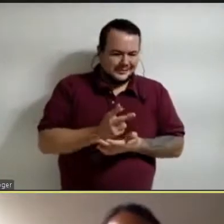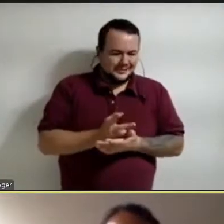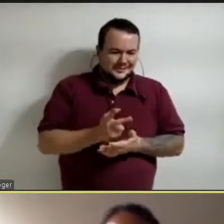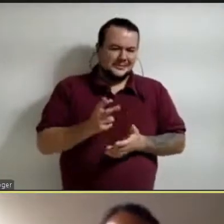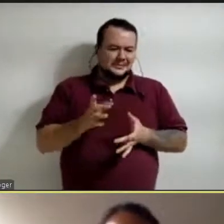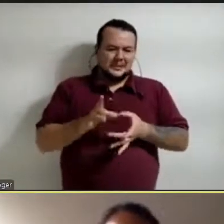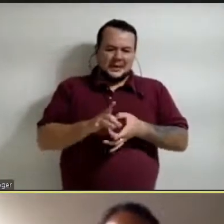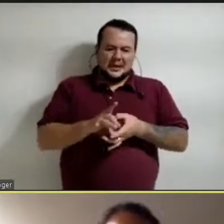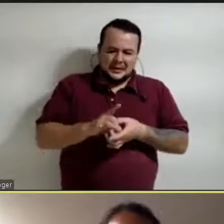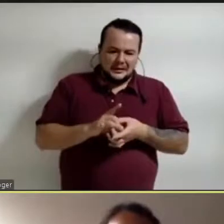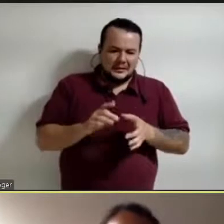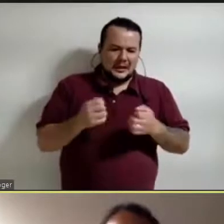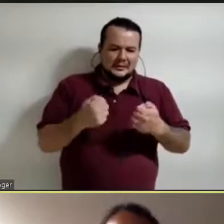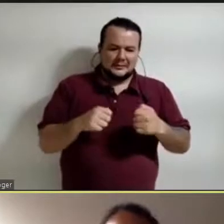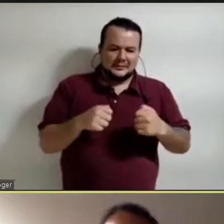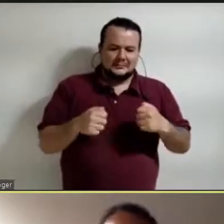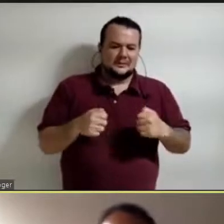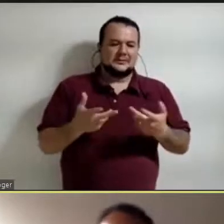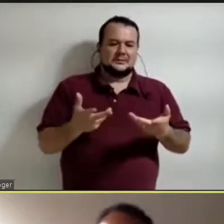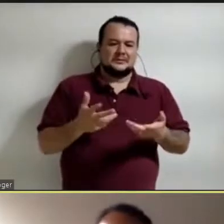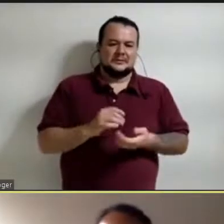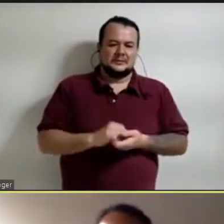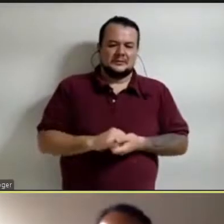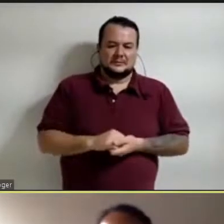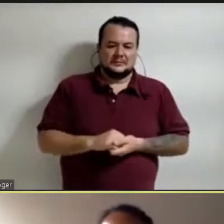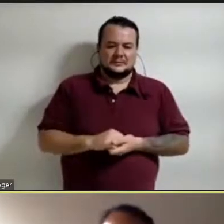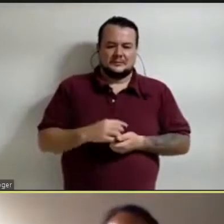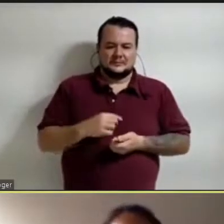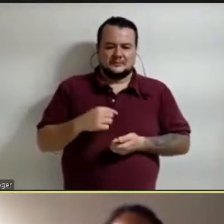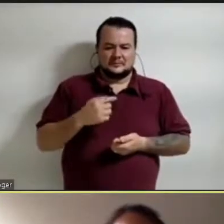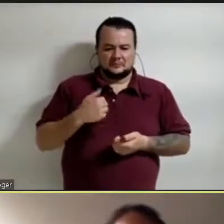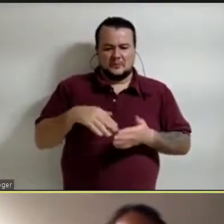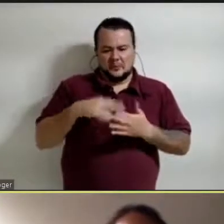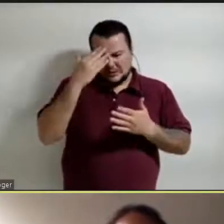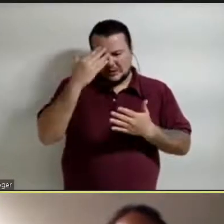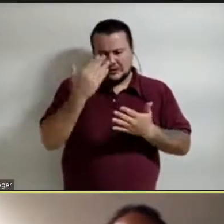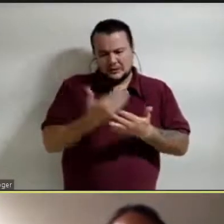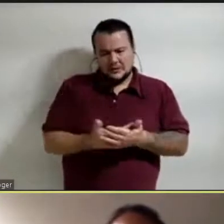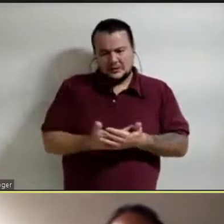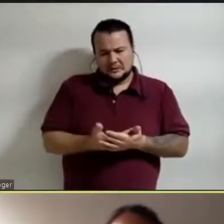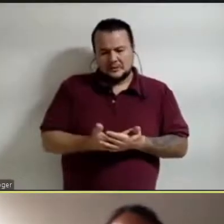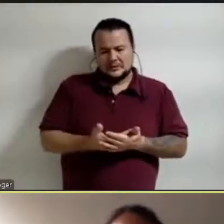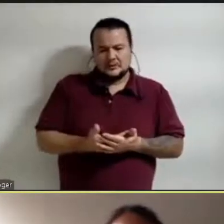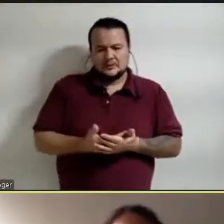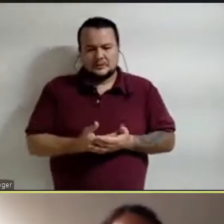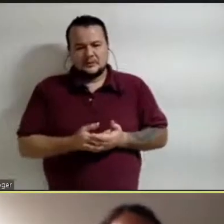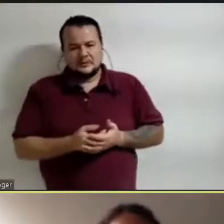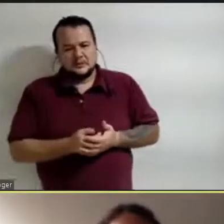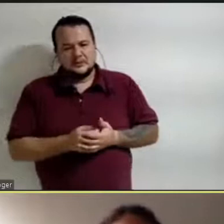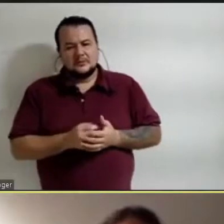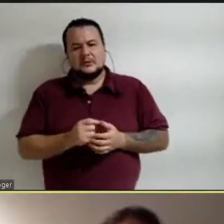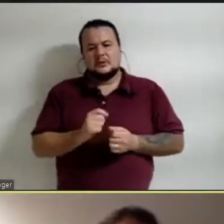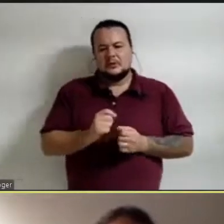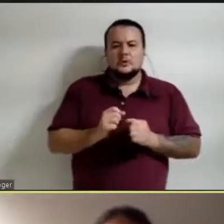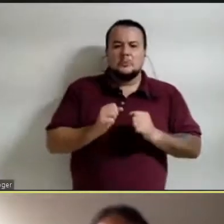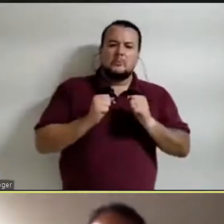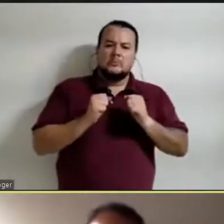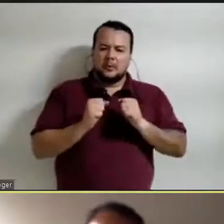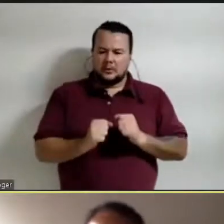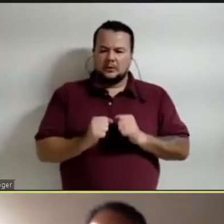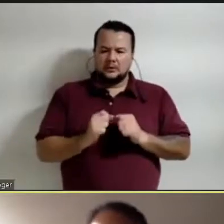creemos que podemos atuar com liberdade,